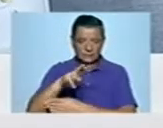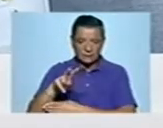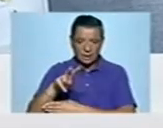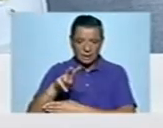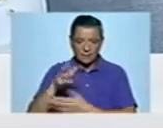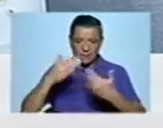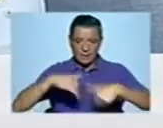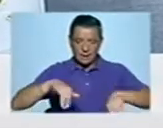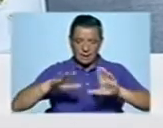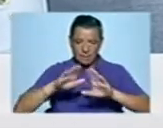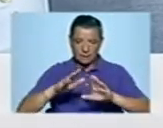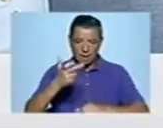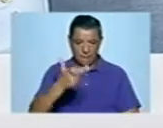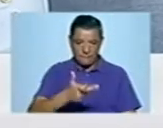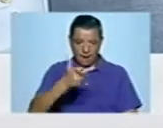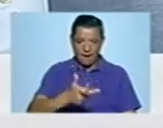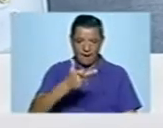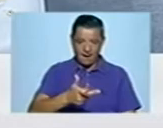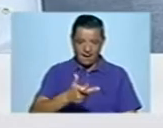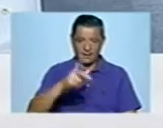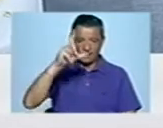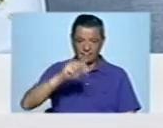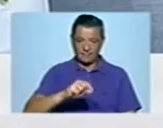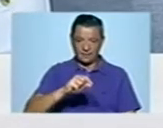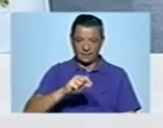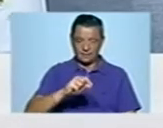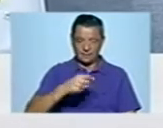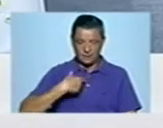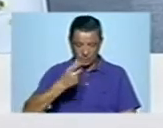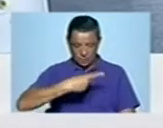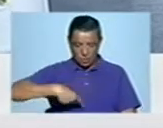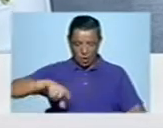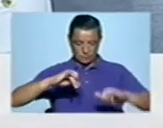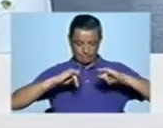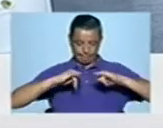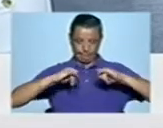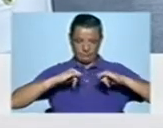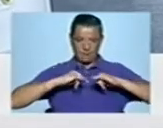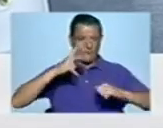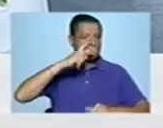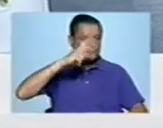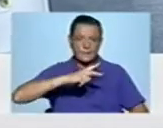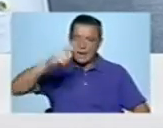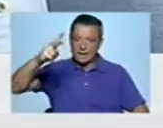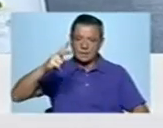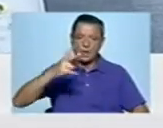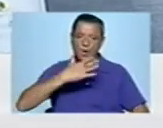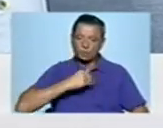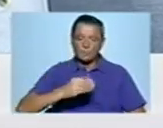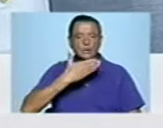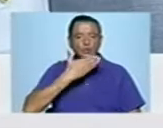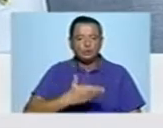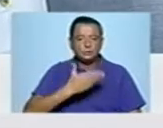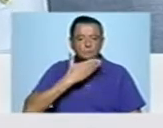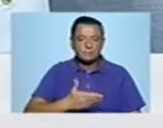mas também a ficar. E, cada vez mais, quando nós passeamos, quando viajamos, gostamos de experienciar,